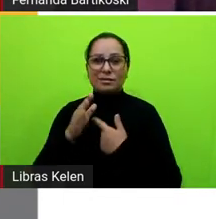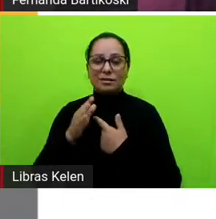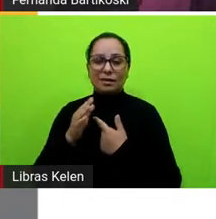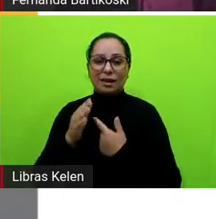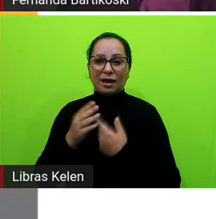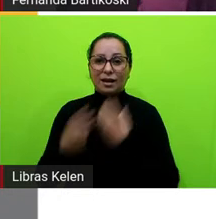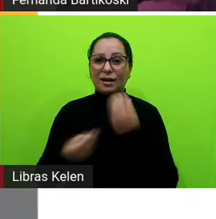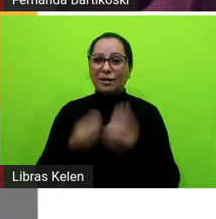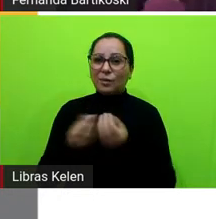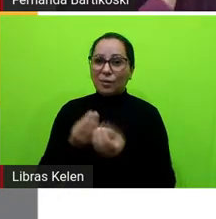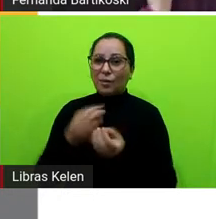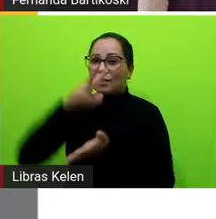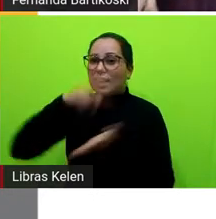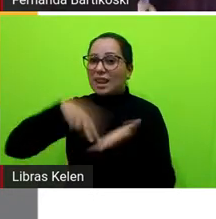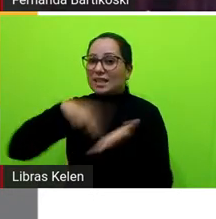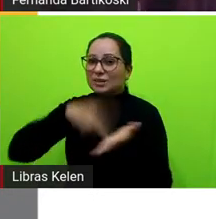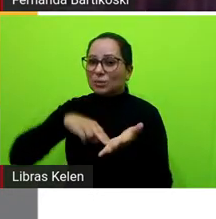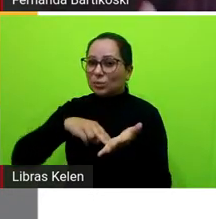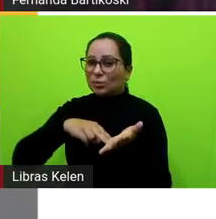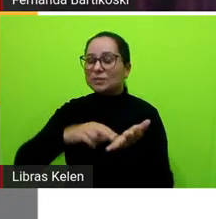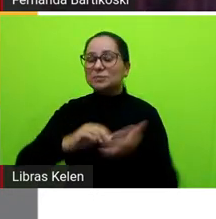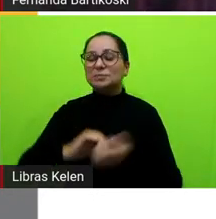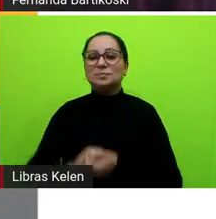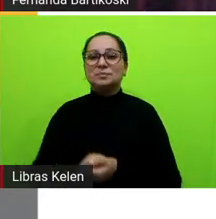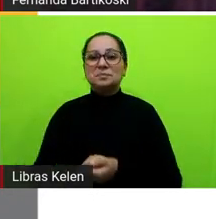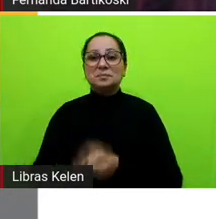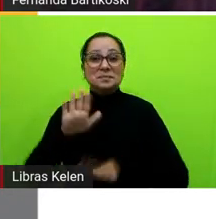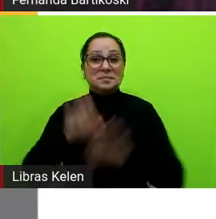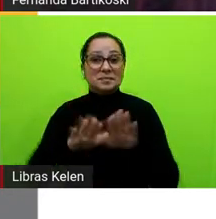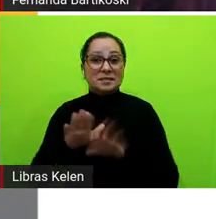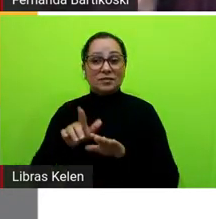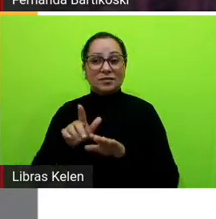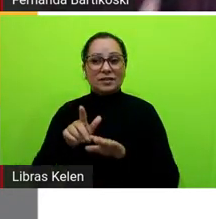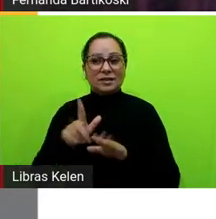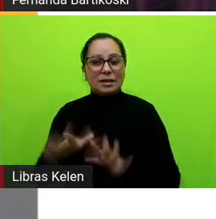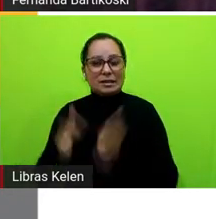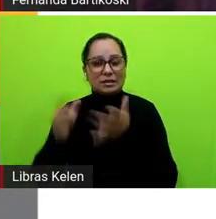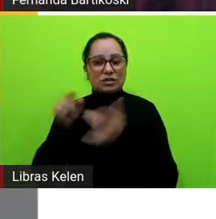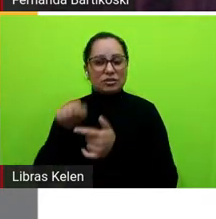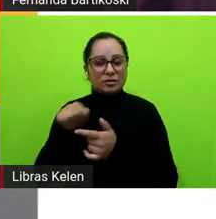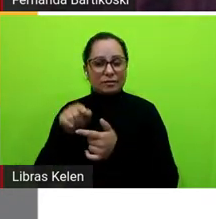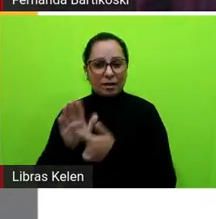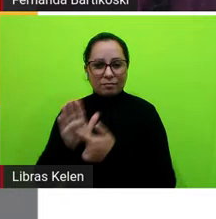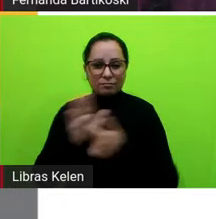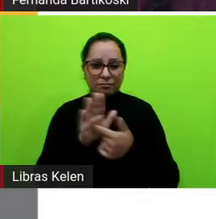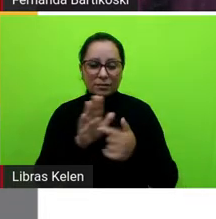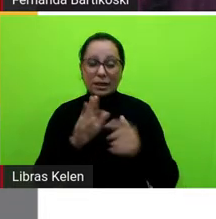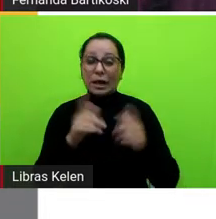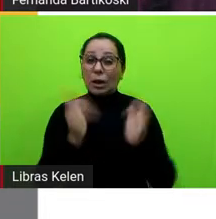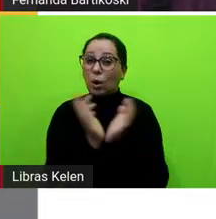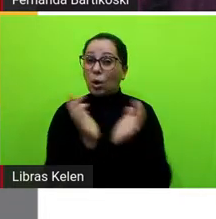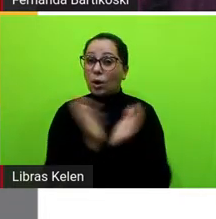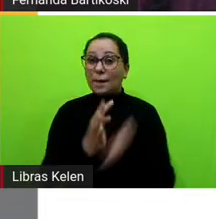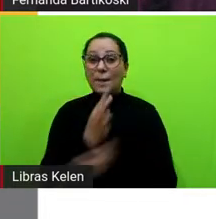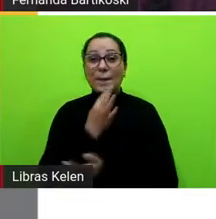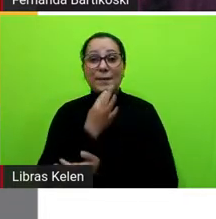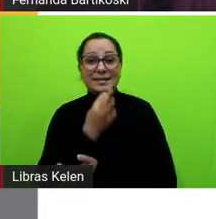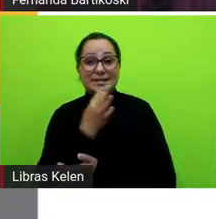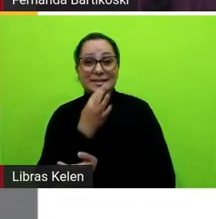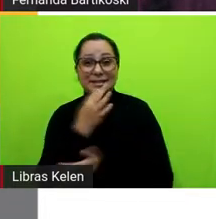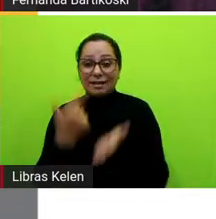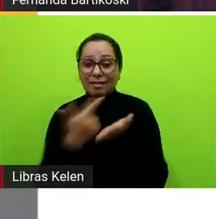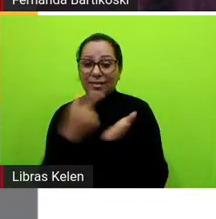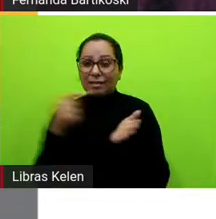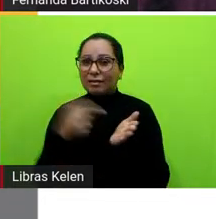essa leitura né quem sabe os os colegas tomarem conhecimento desse livro